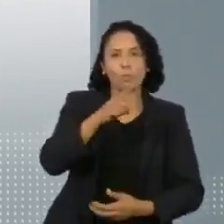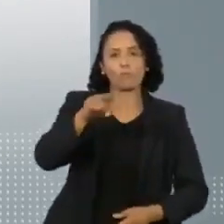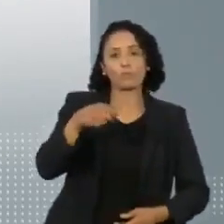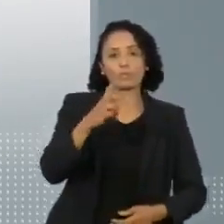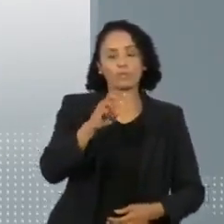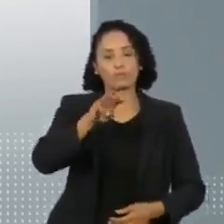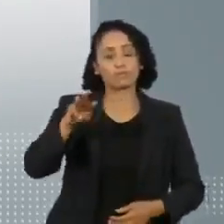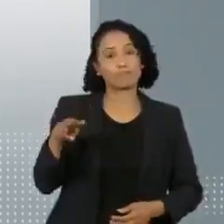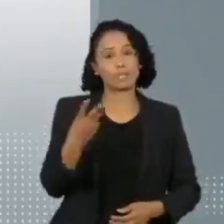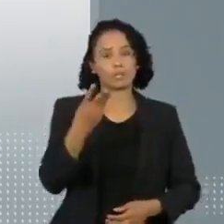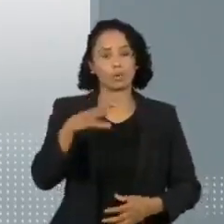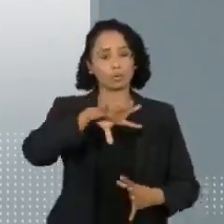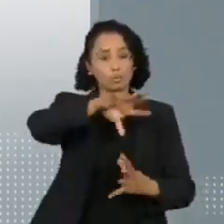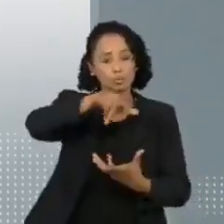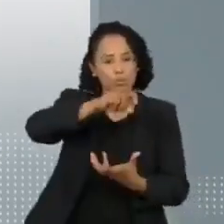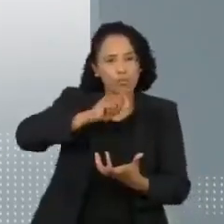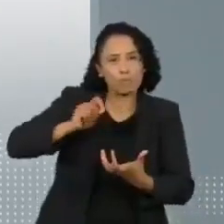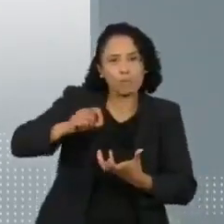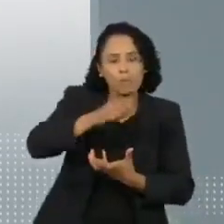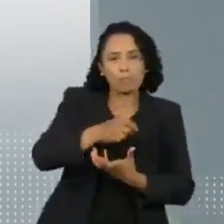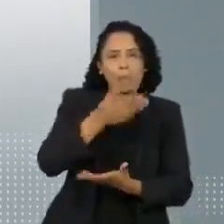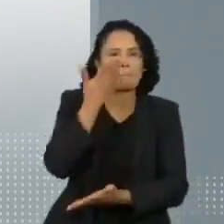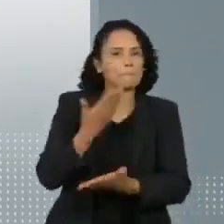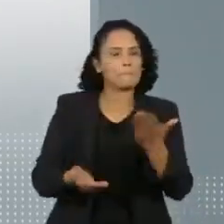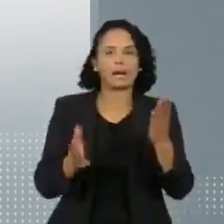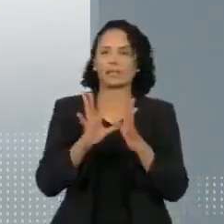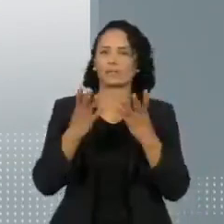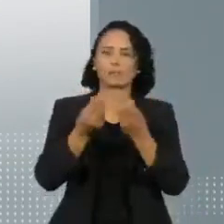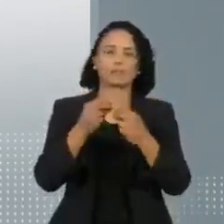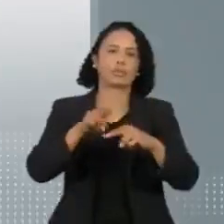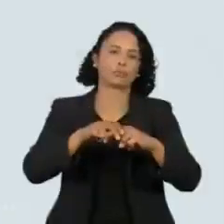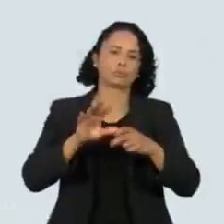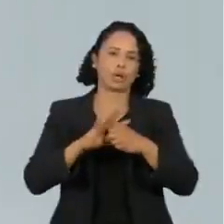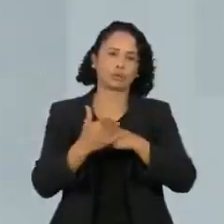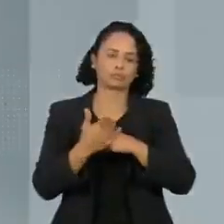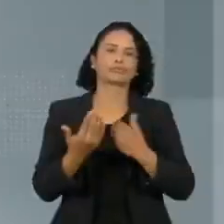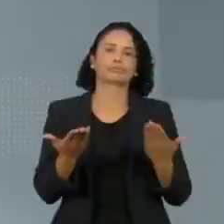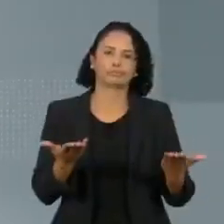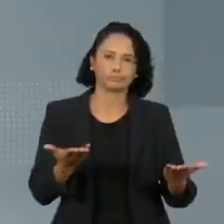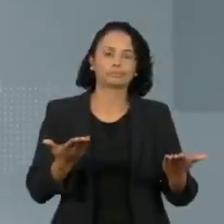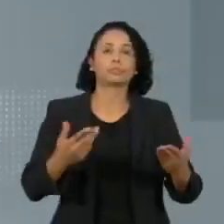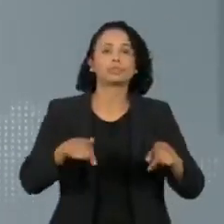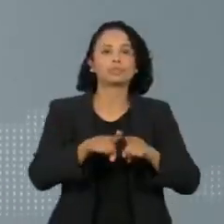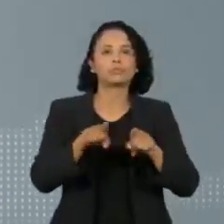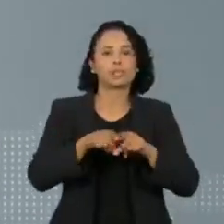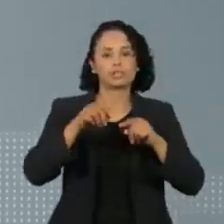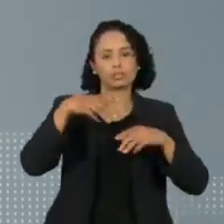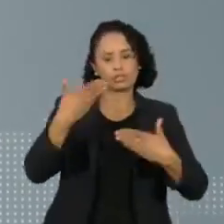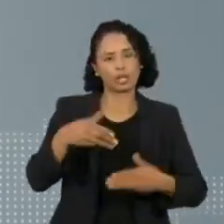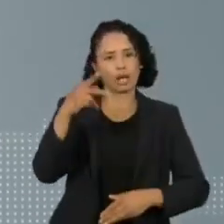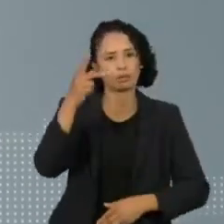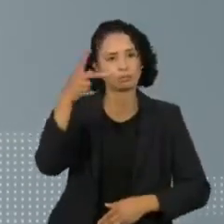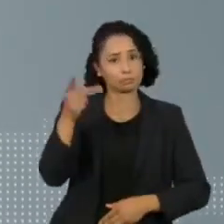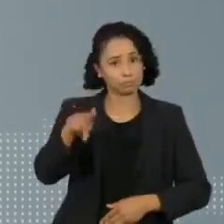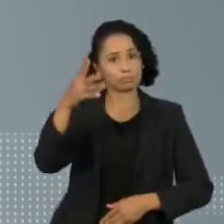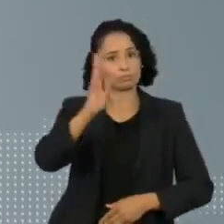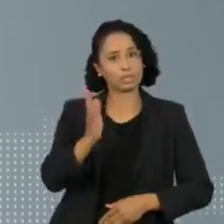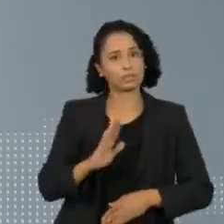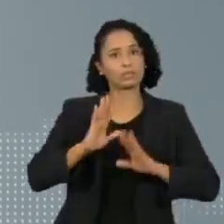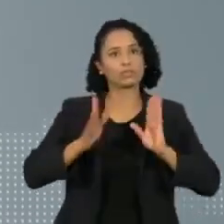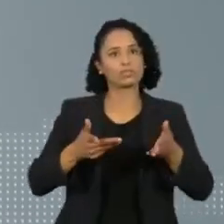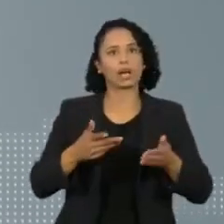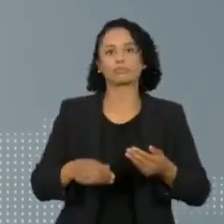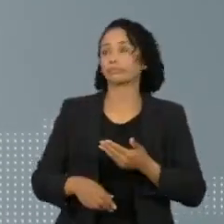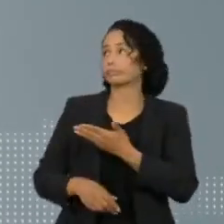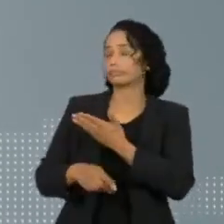perderam os pais, avós ou responsáveis por causa da Covid-19. No Brasil, 130 mil crianças e adolescentes, até